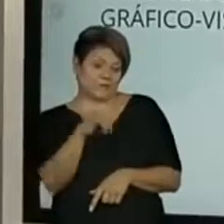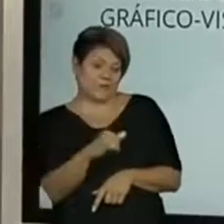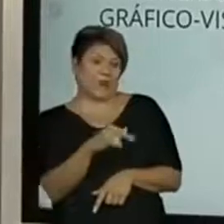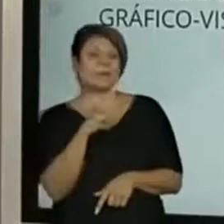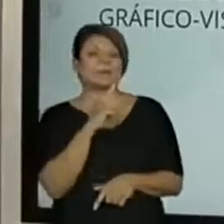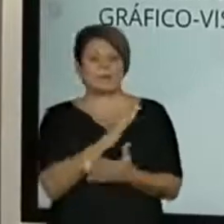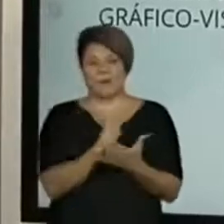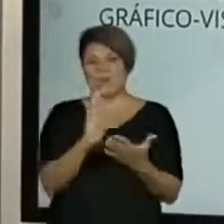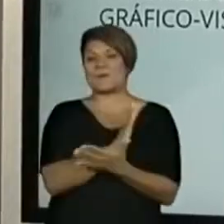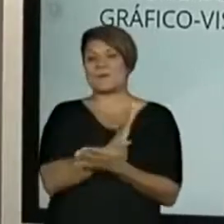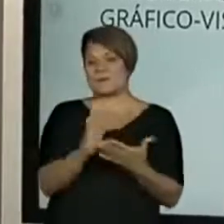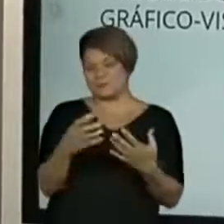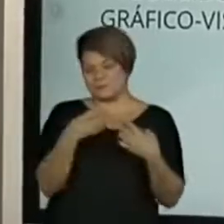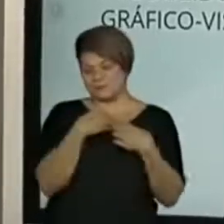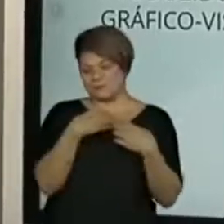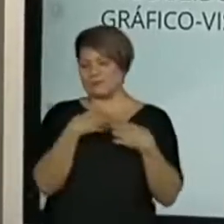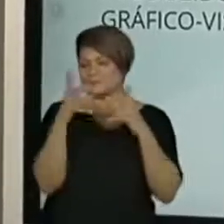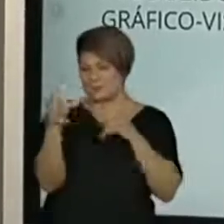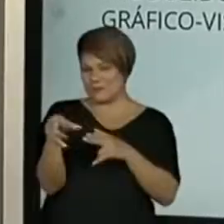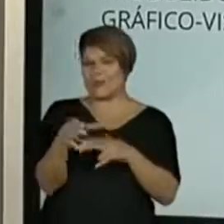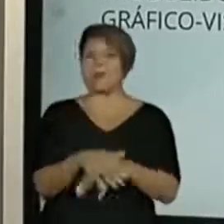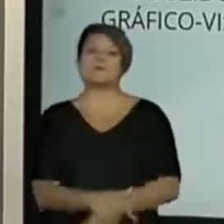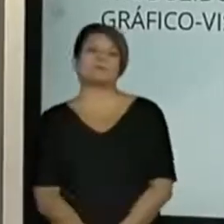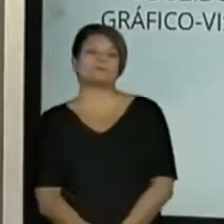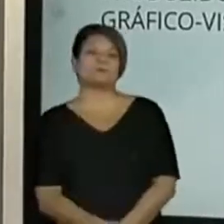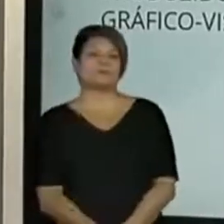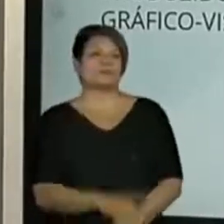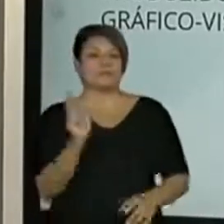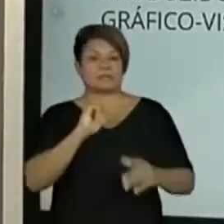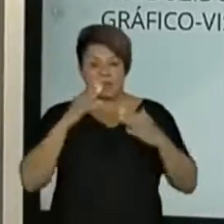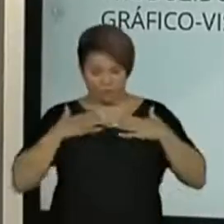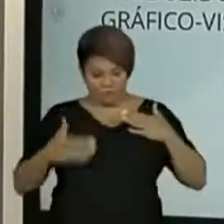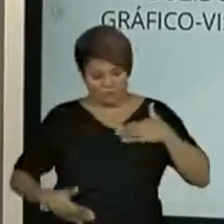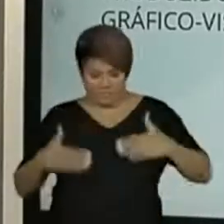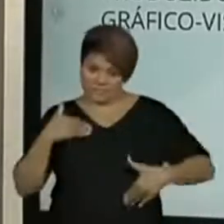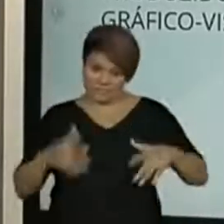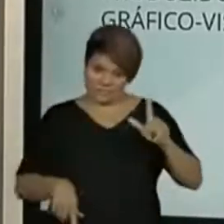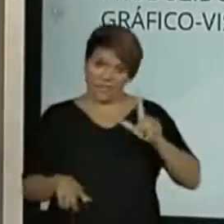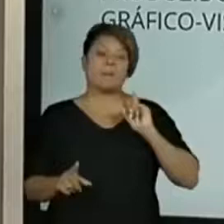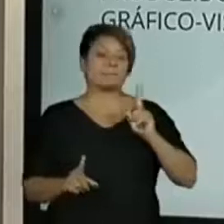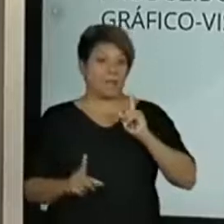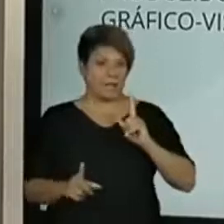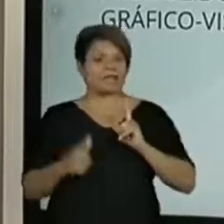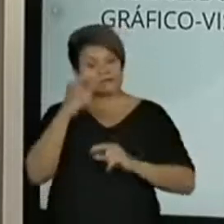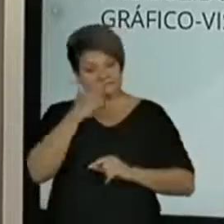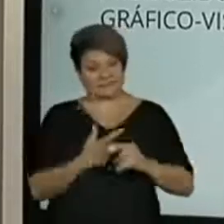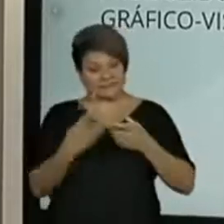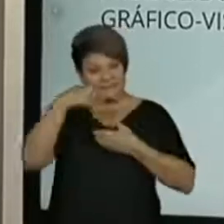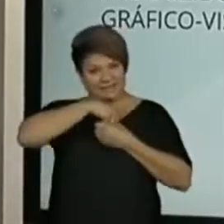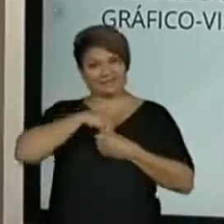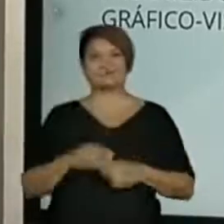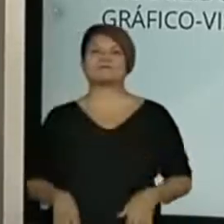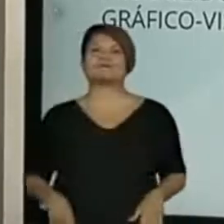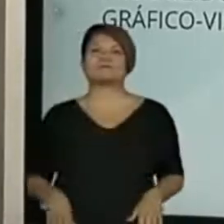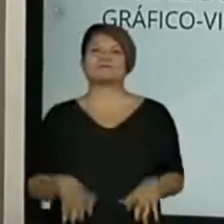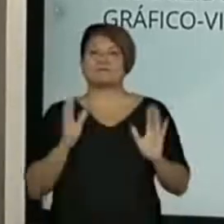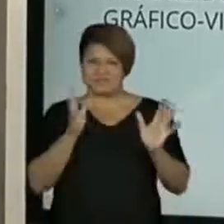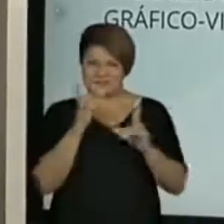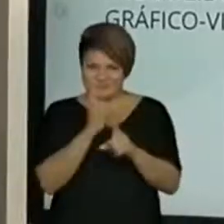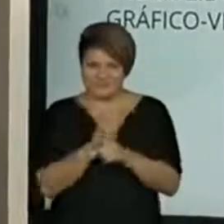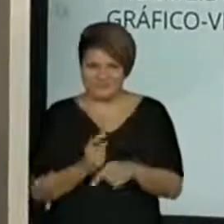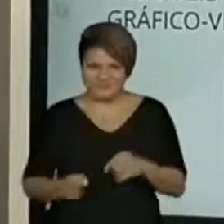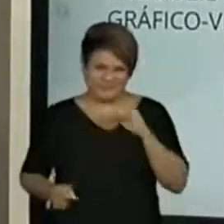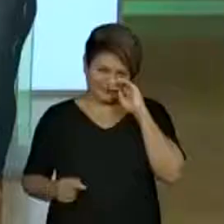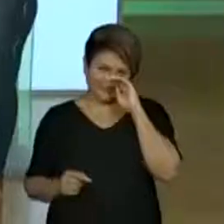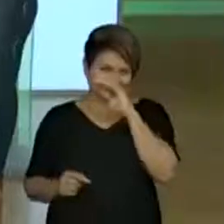eu tenho algumas características dela. Não físicas, talvez, mas de personalidade. Será que eles já descobriram?